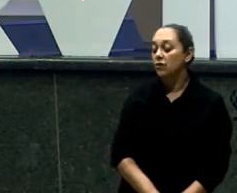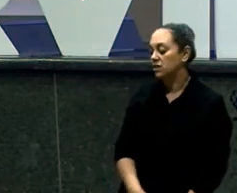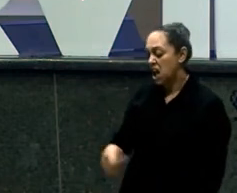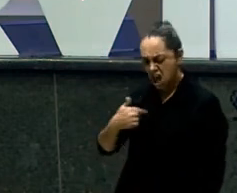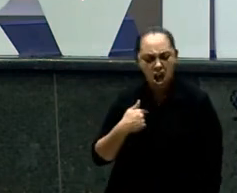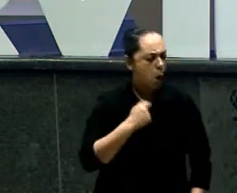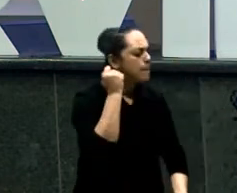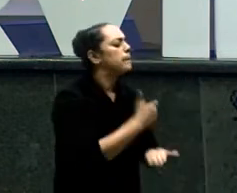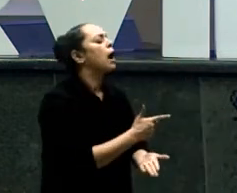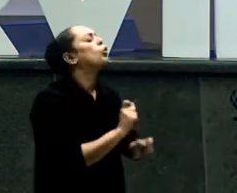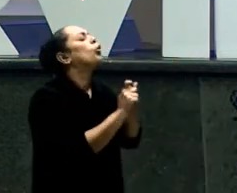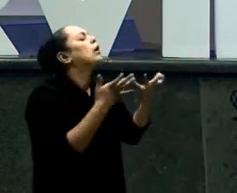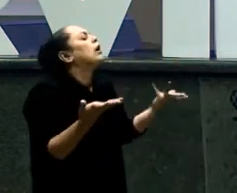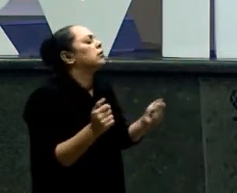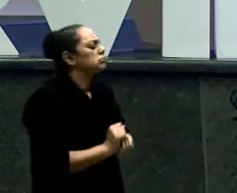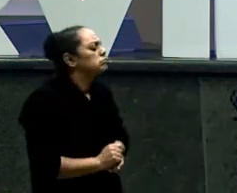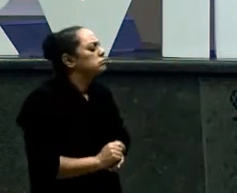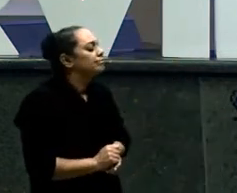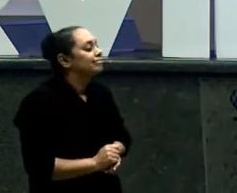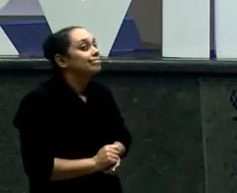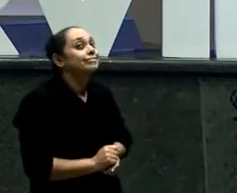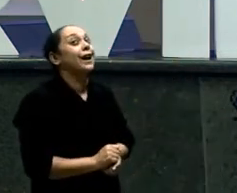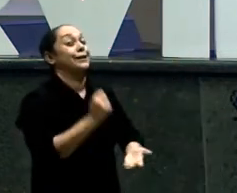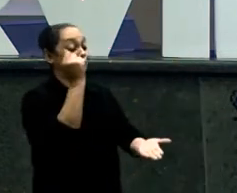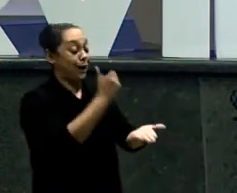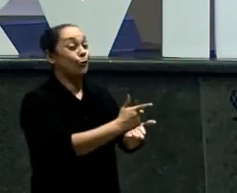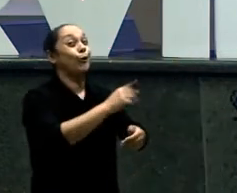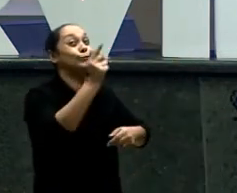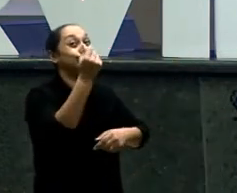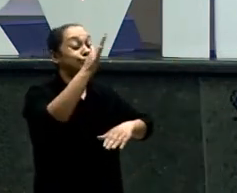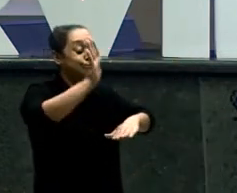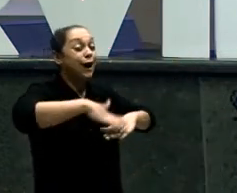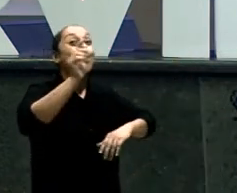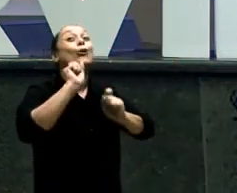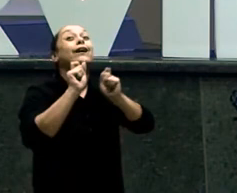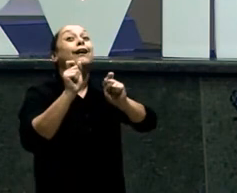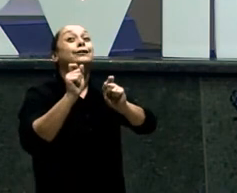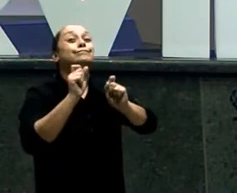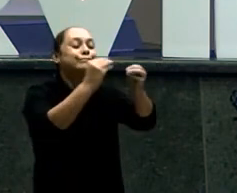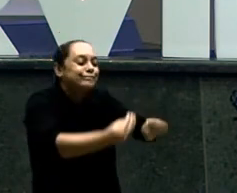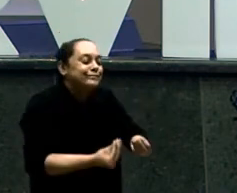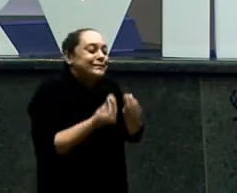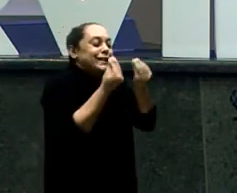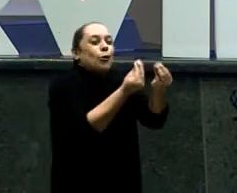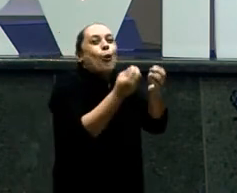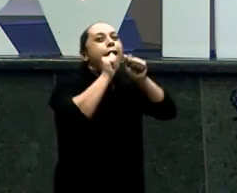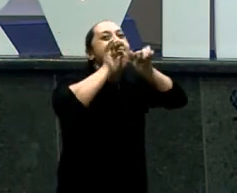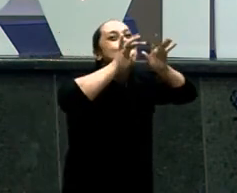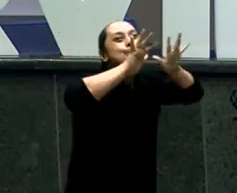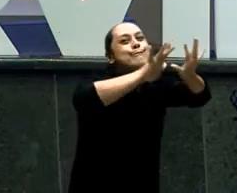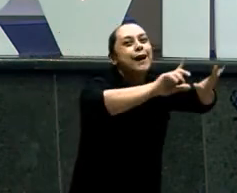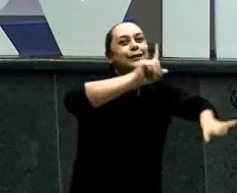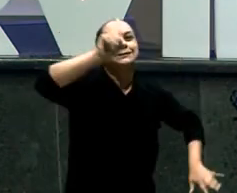Alto Para ter aquele alimento Sabe o que eu falo? E encerro Tem pessoa Que está